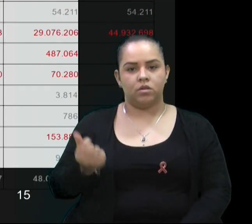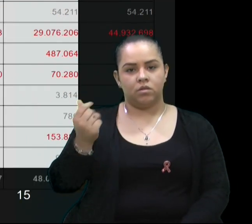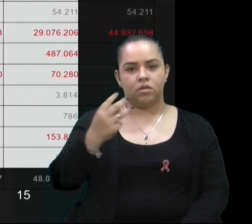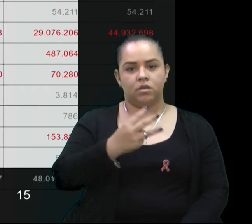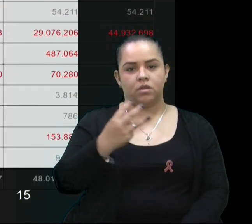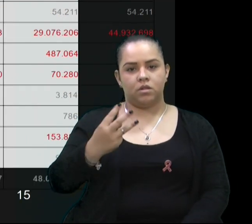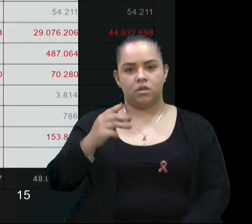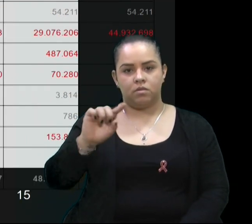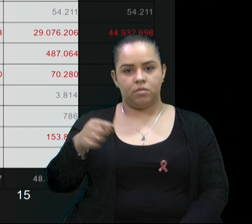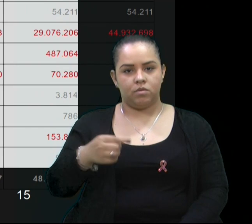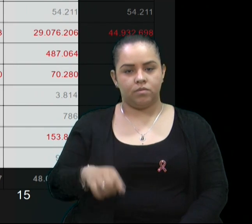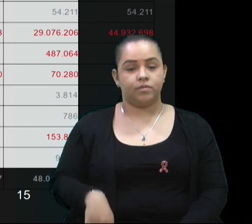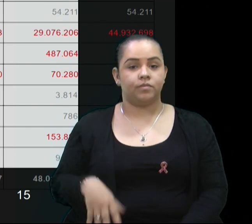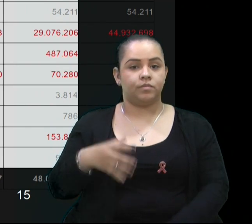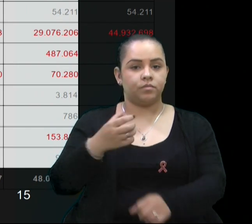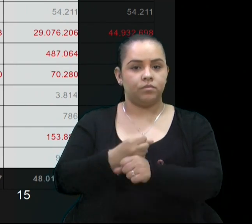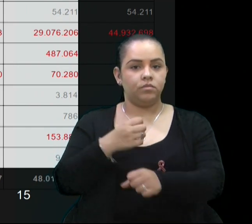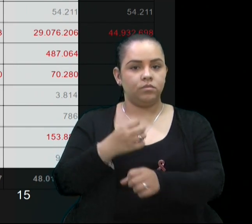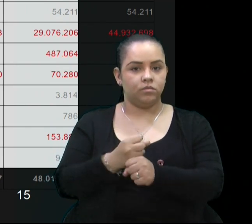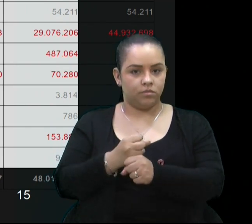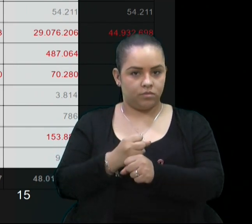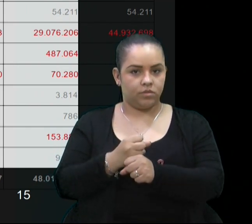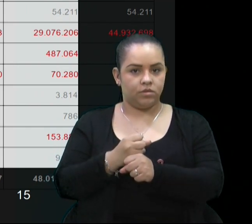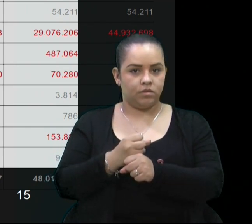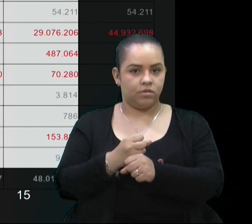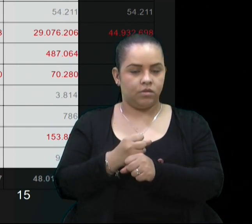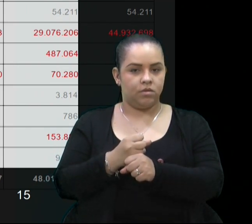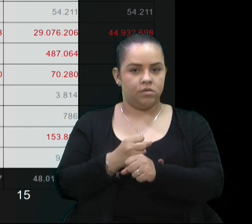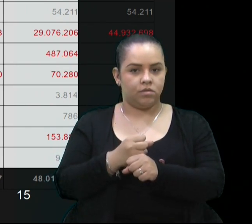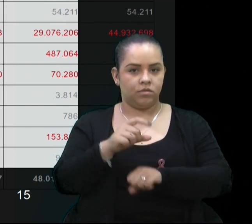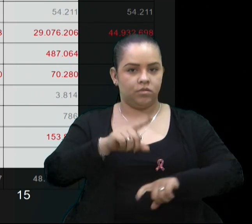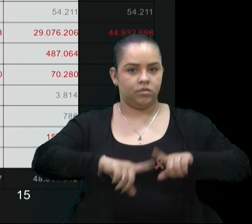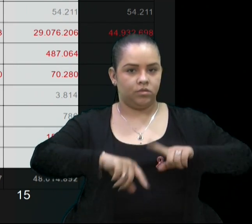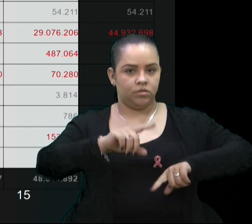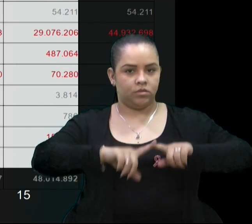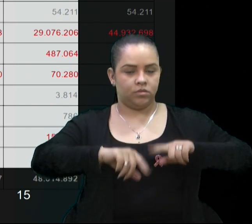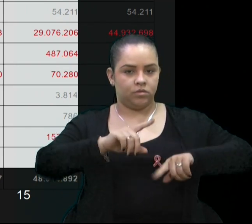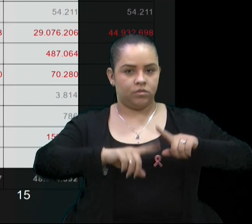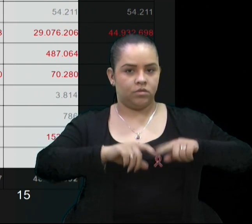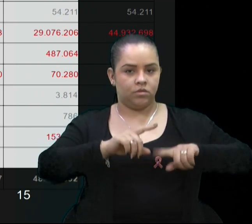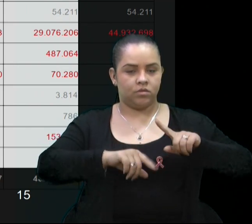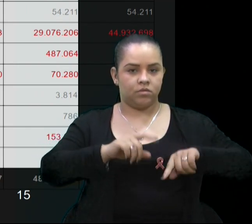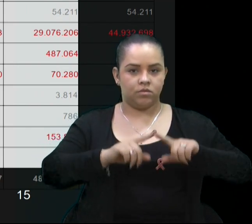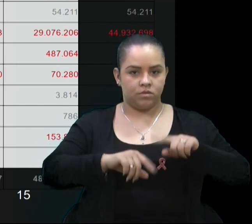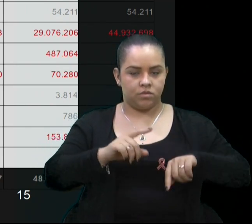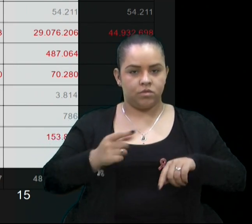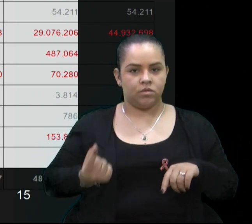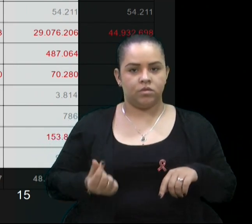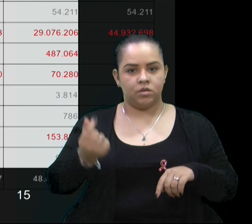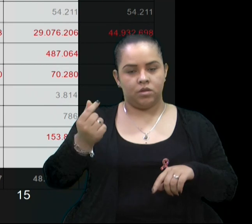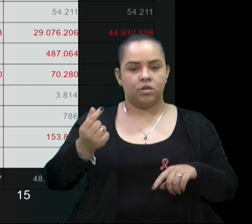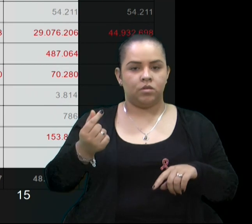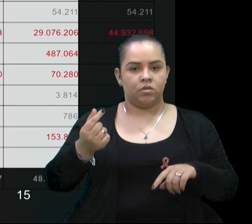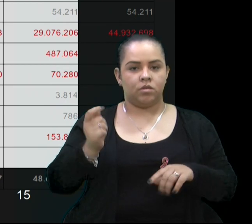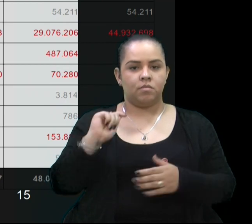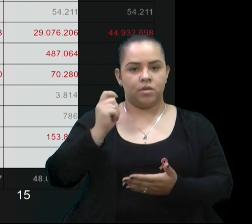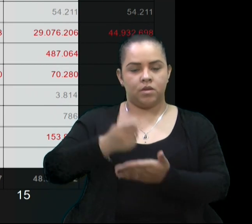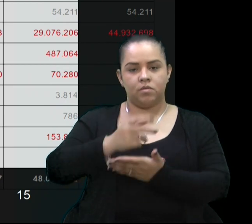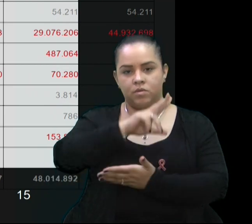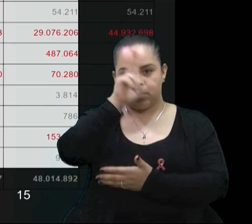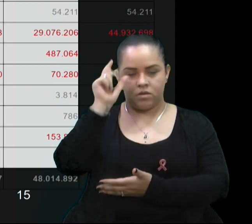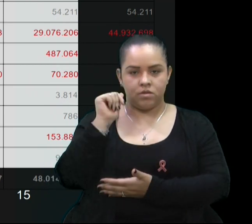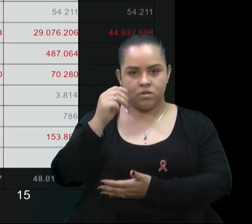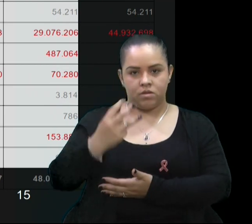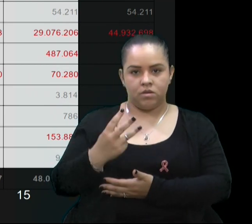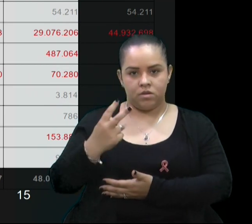Então, totalizando serviços, verbas pagas pelo município, R$